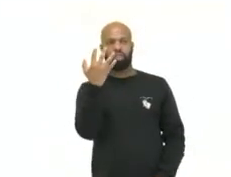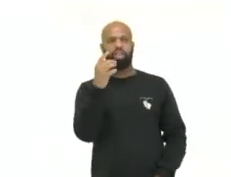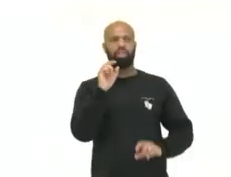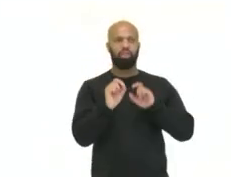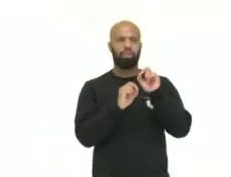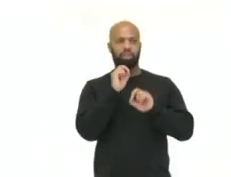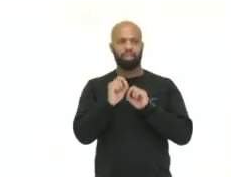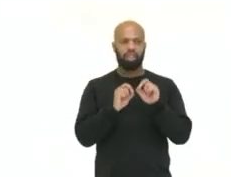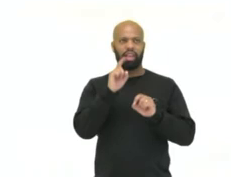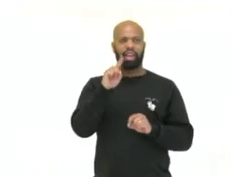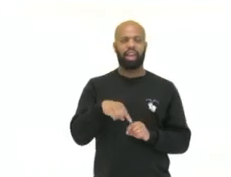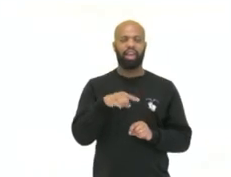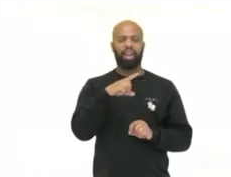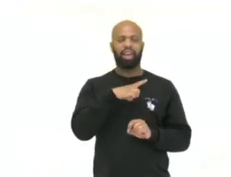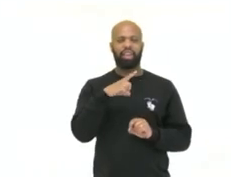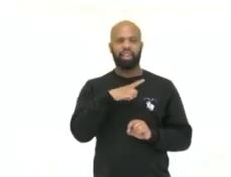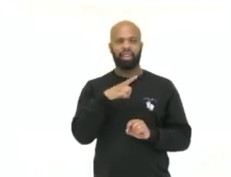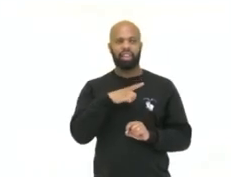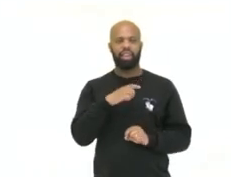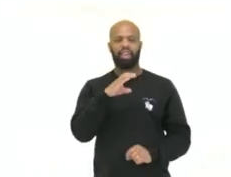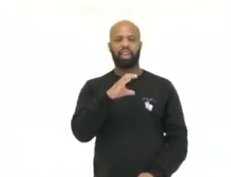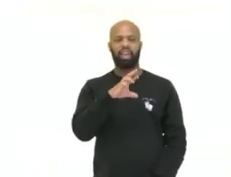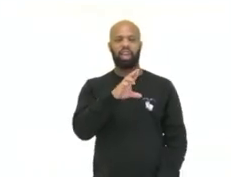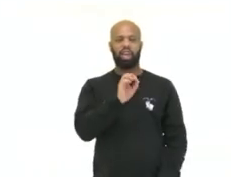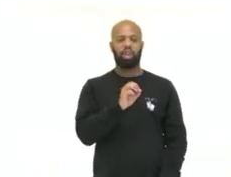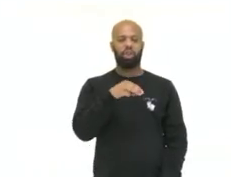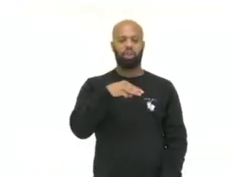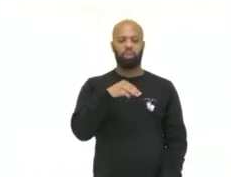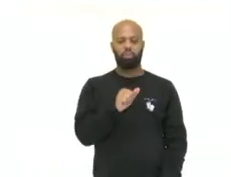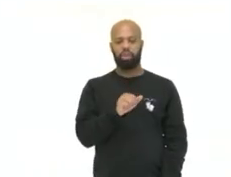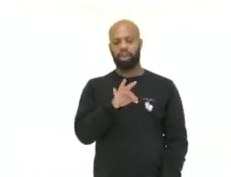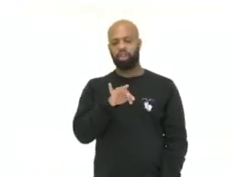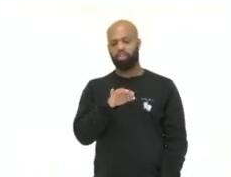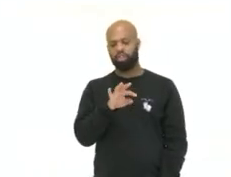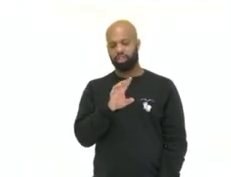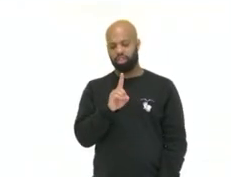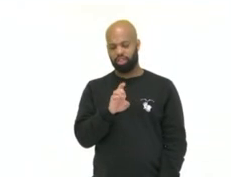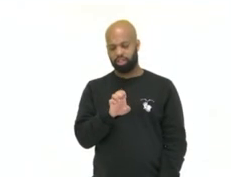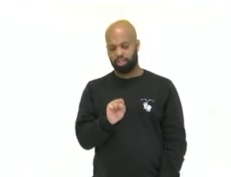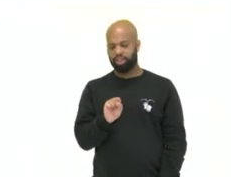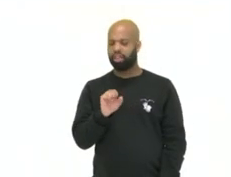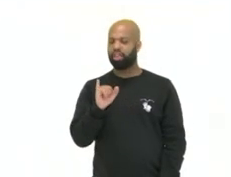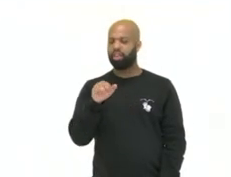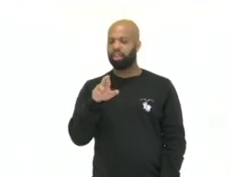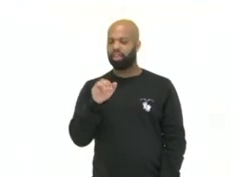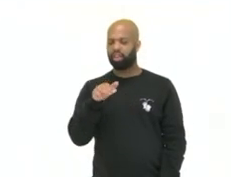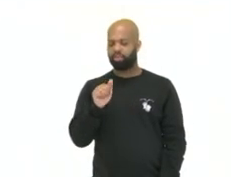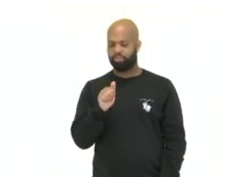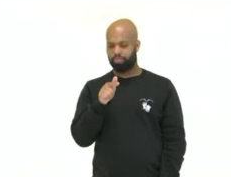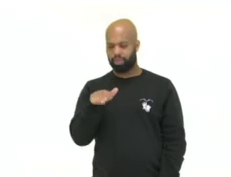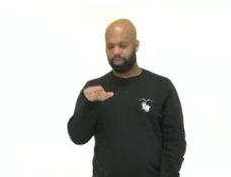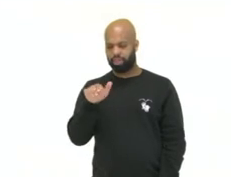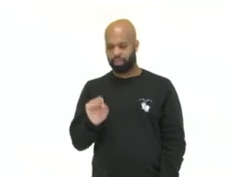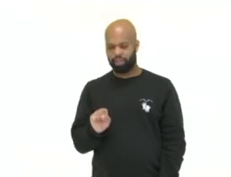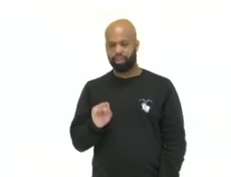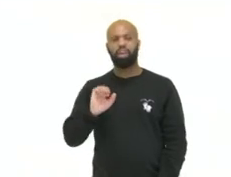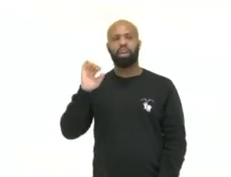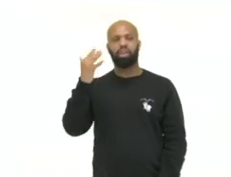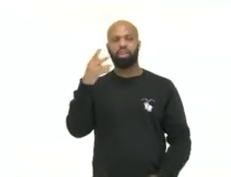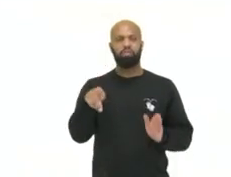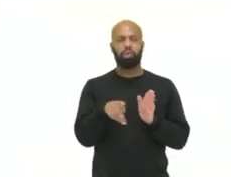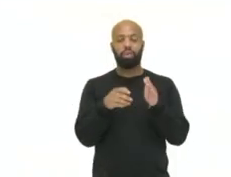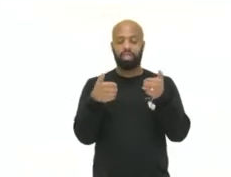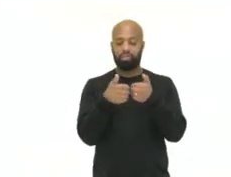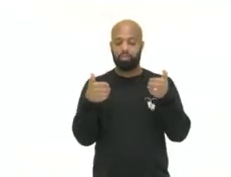cromátides irmãs que estão ligadas por esse centrômero. Isso ocorre na divisão celular. Aqui, nós